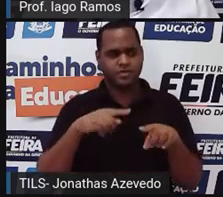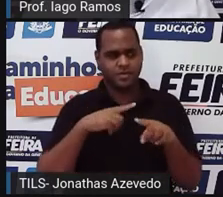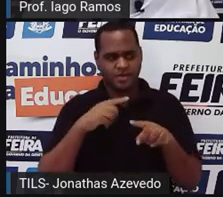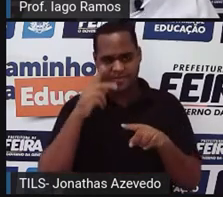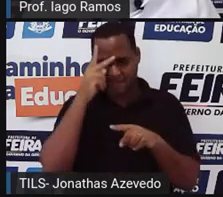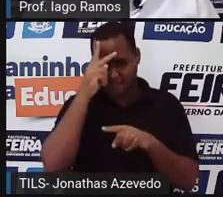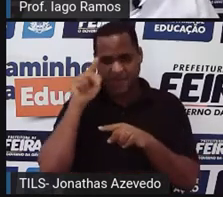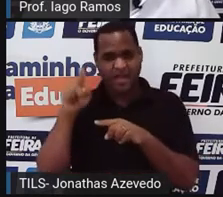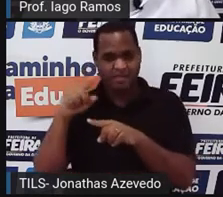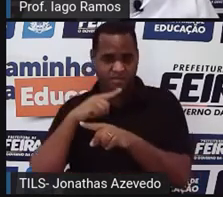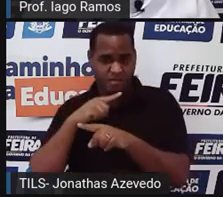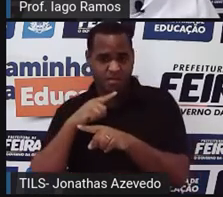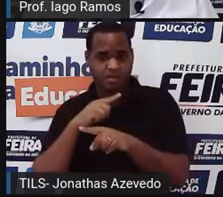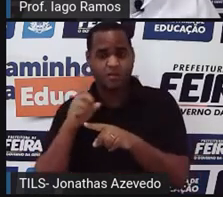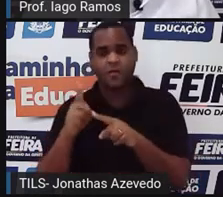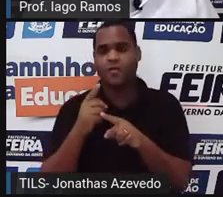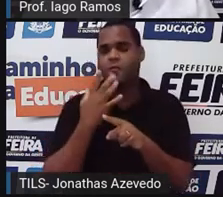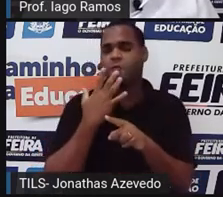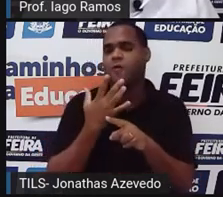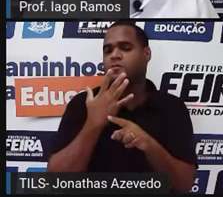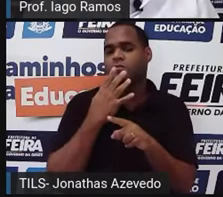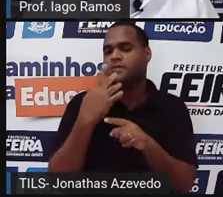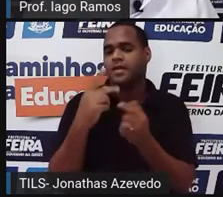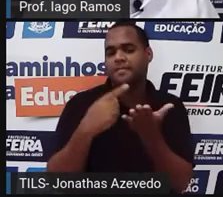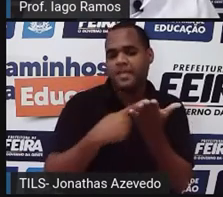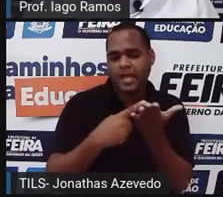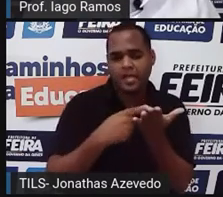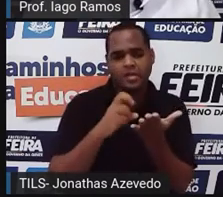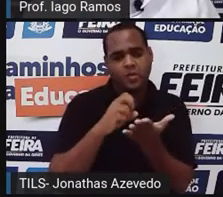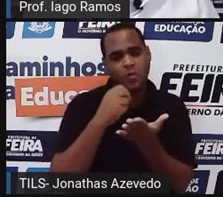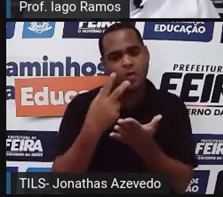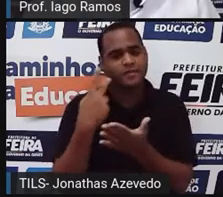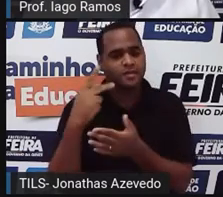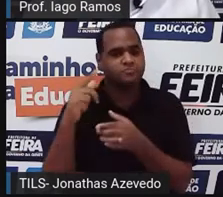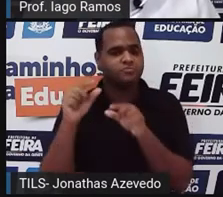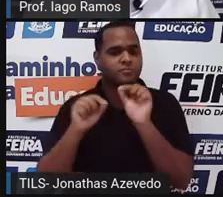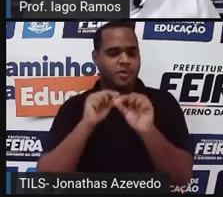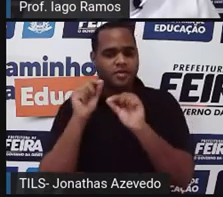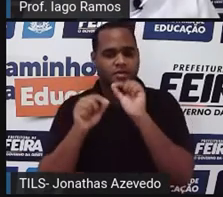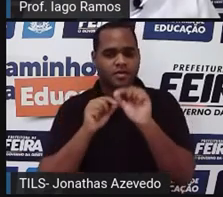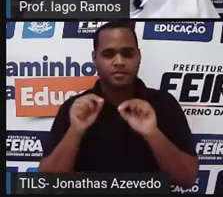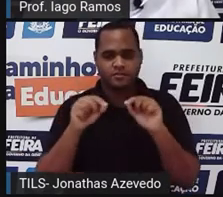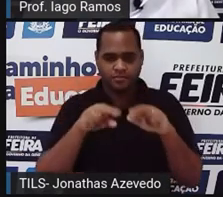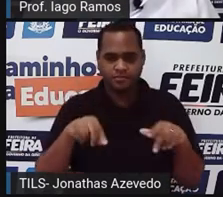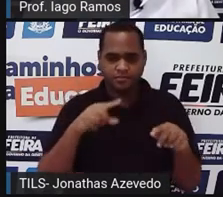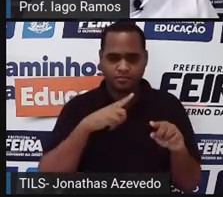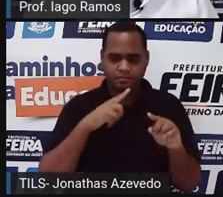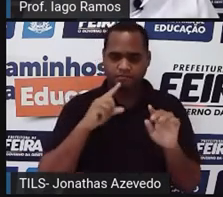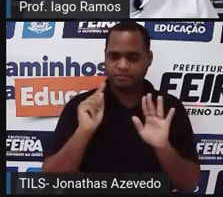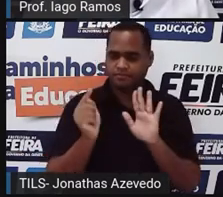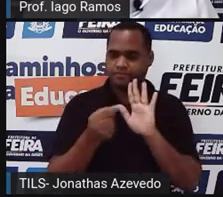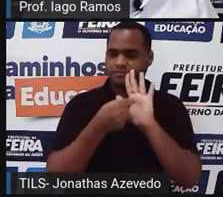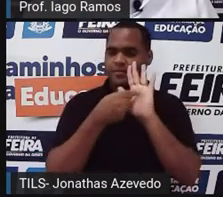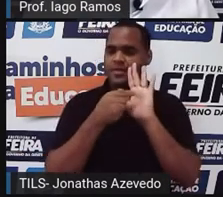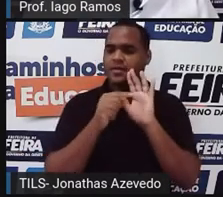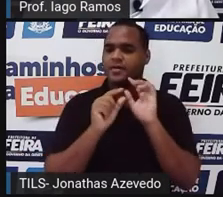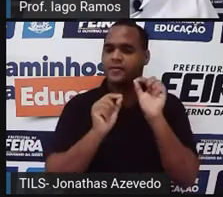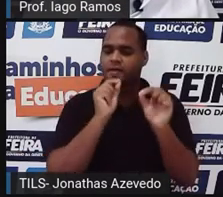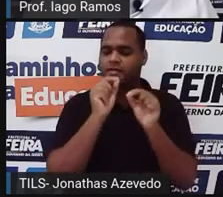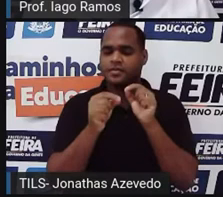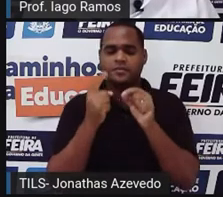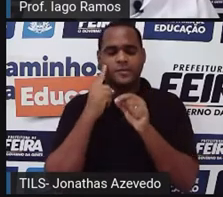você seja, da cor da sua pele, da sua raça, porque, né, os objetivos estão aí para serem